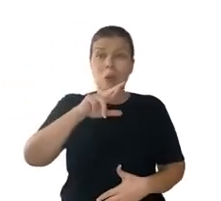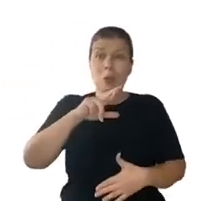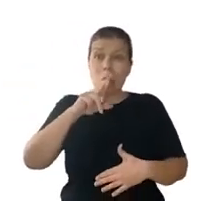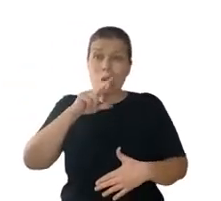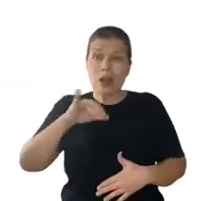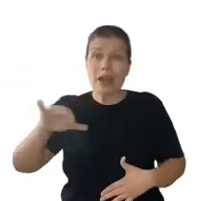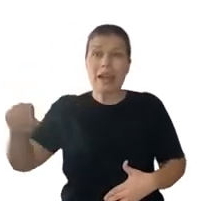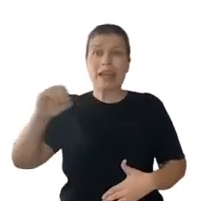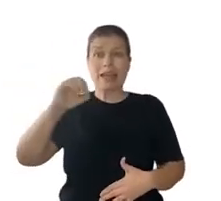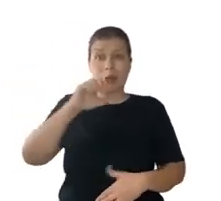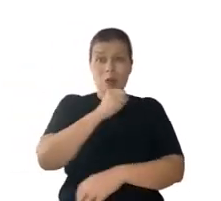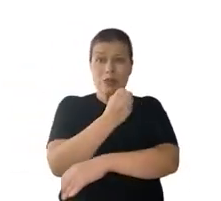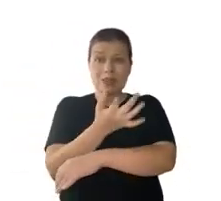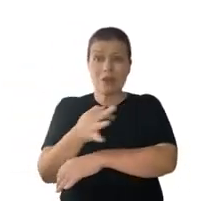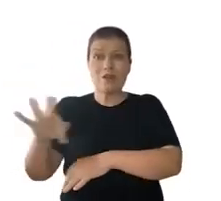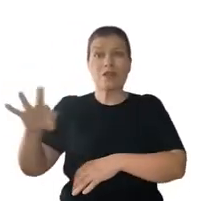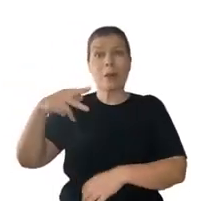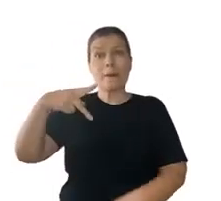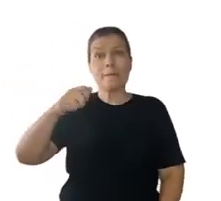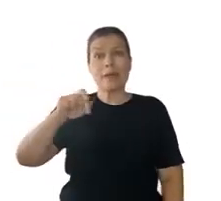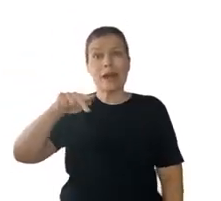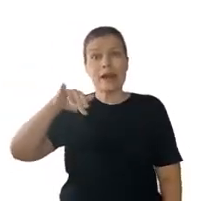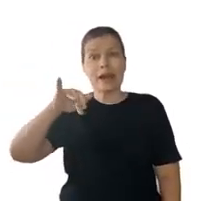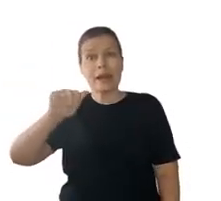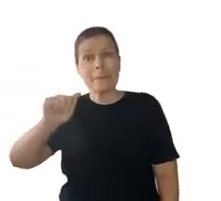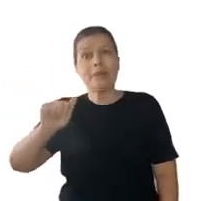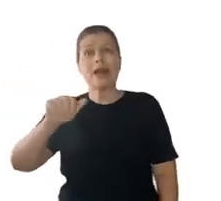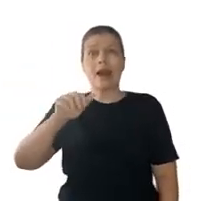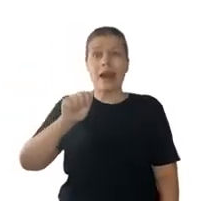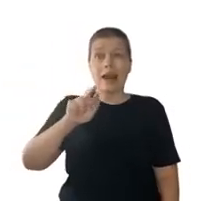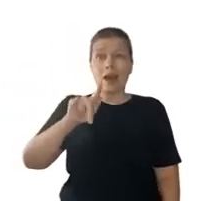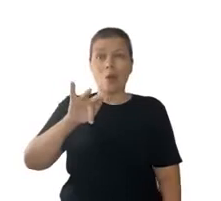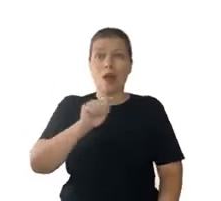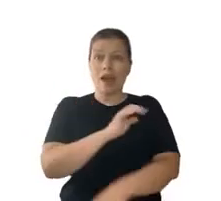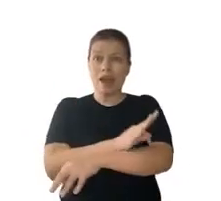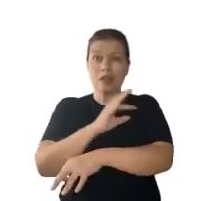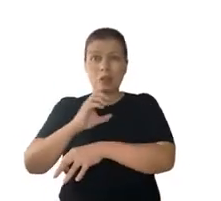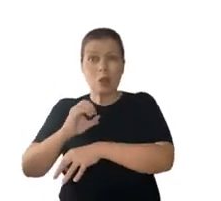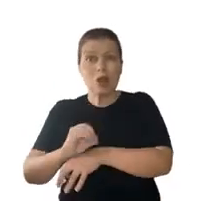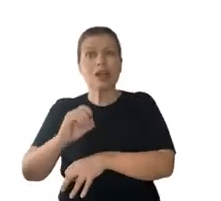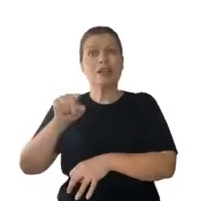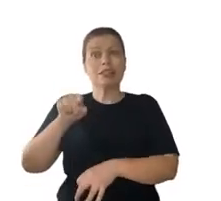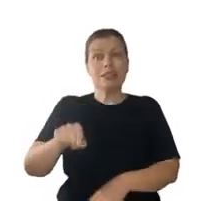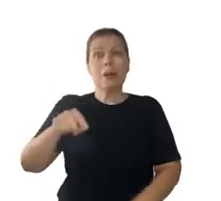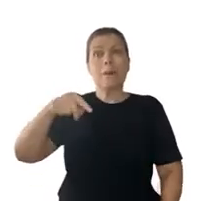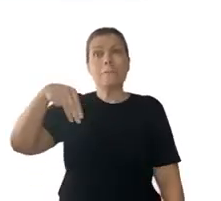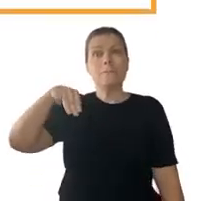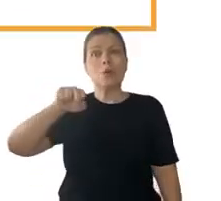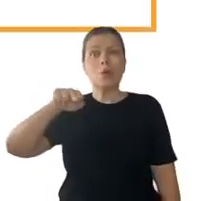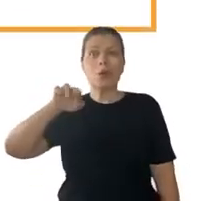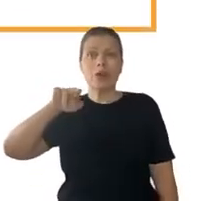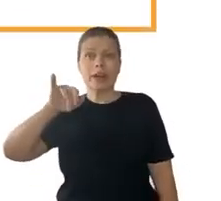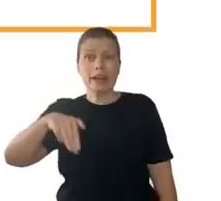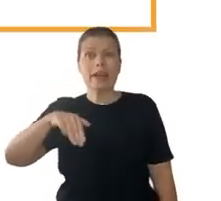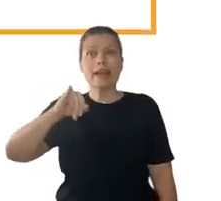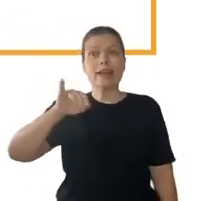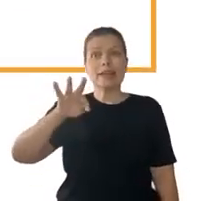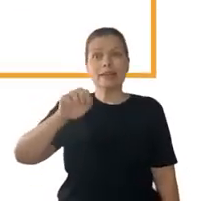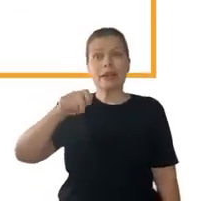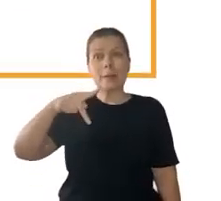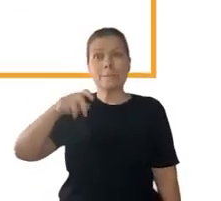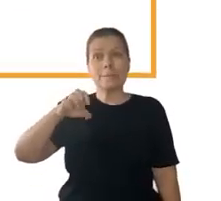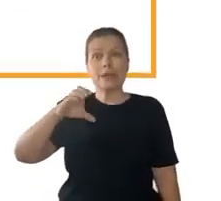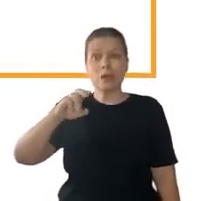bacias hidrográficas dos rios São Francisco, Barnaíba, Araguaia-Tocantins, Munim, Itapecuru